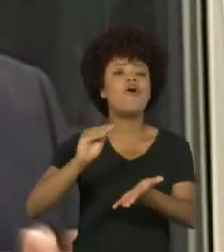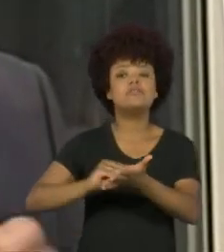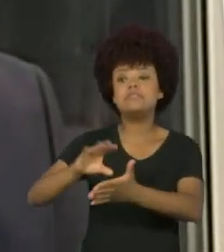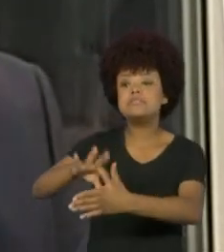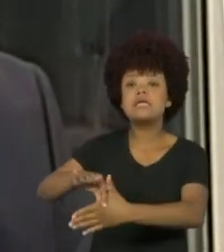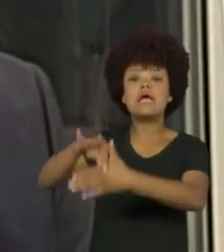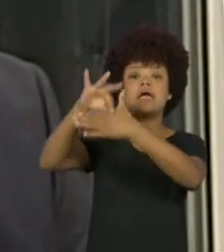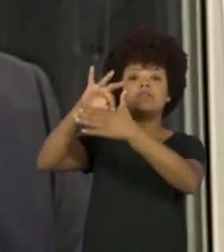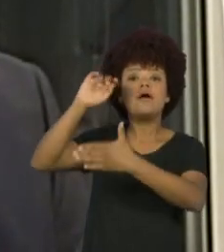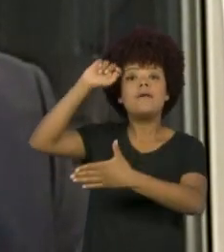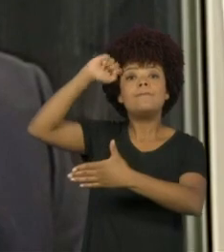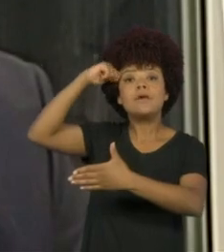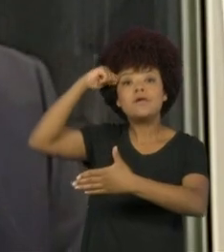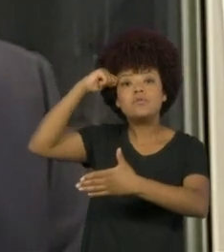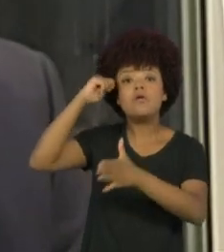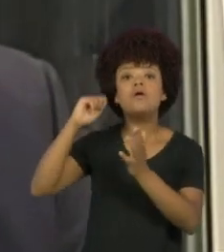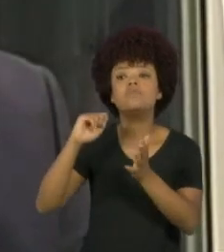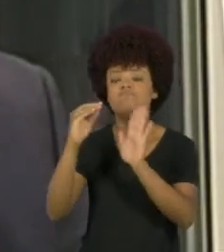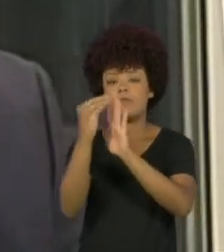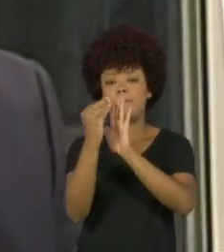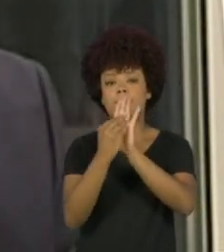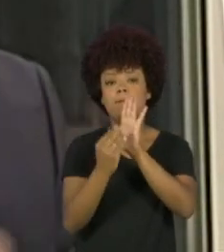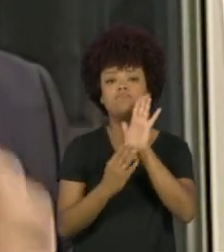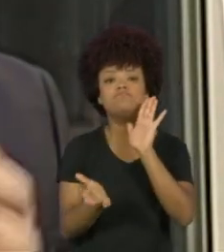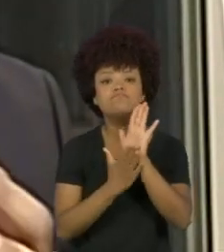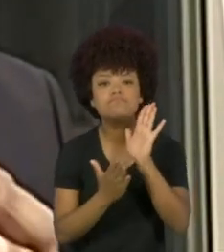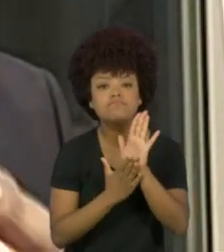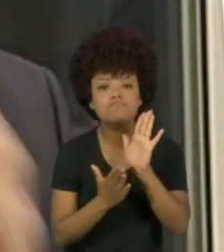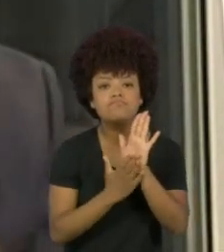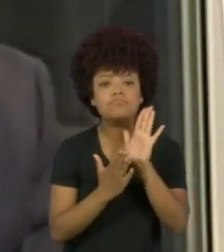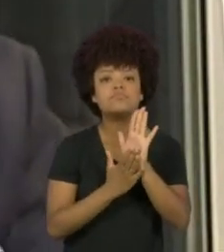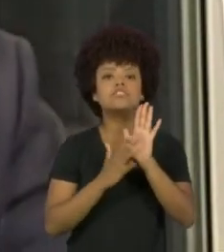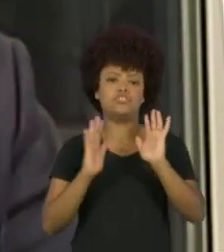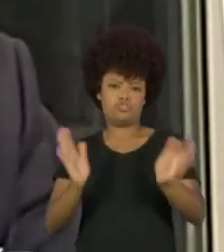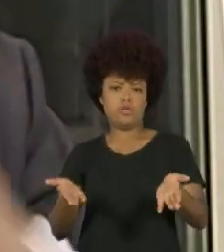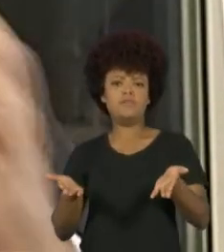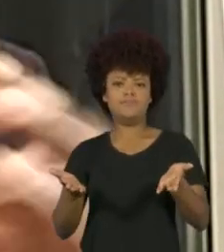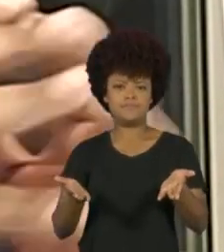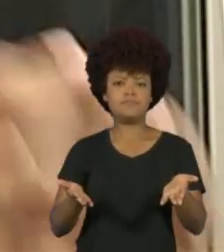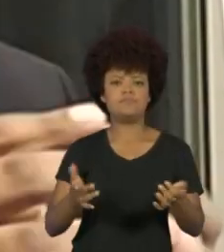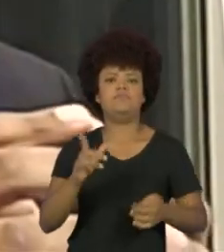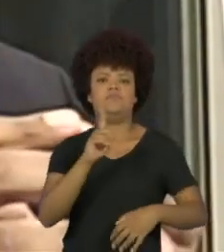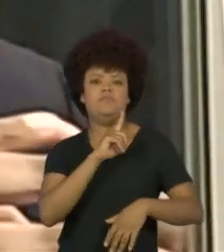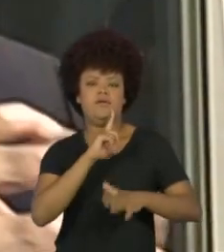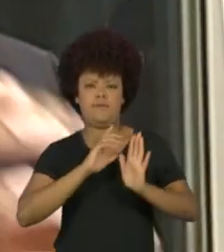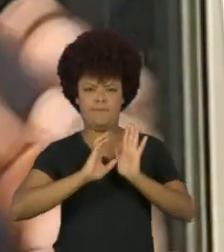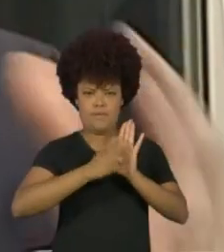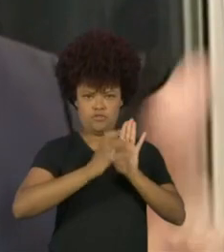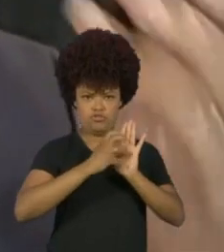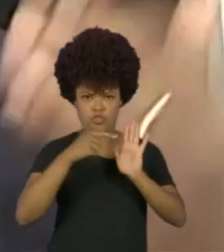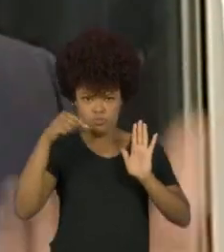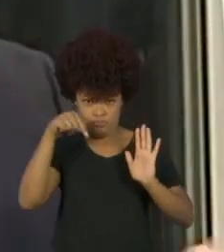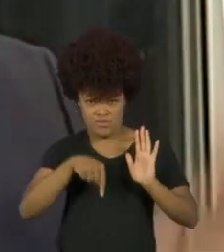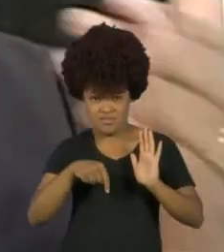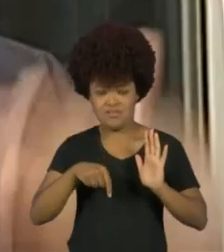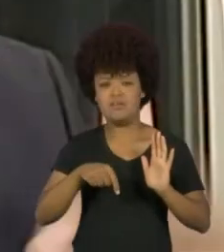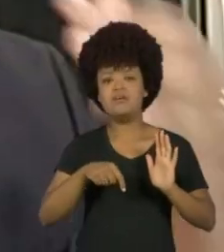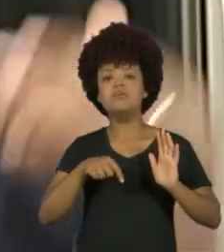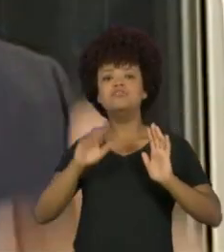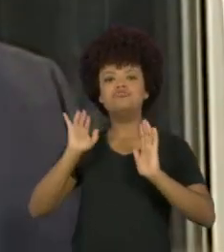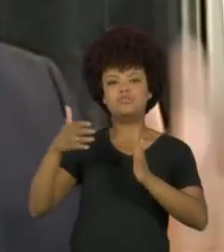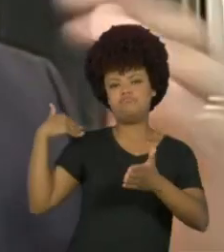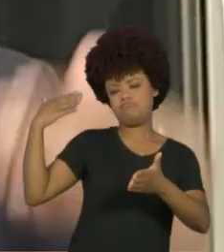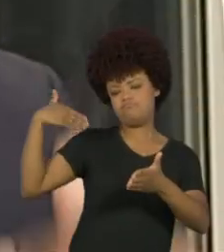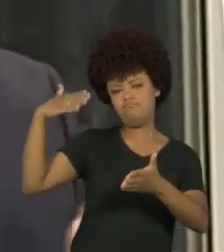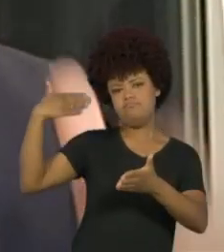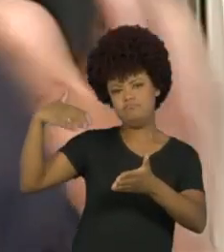Esse é um ponto também importante que a gente tem que entender. Então, o fato de ser um partido e partidos que, historicamente, são sustentados por